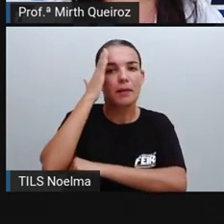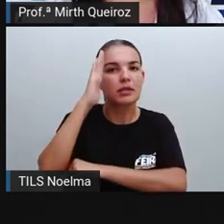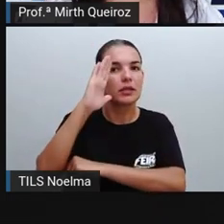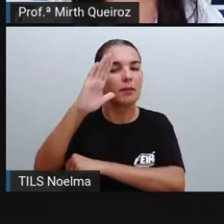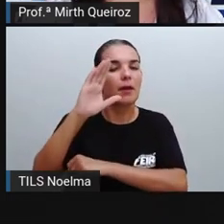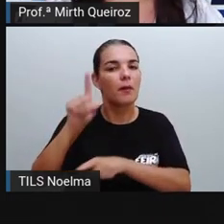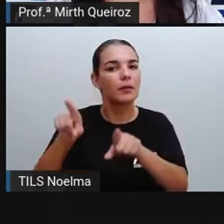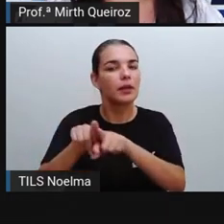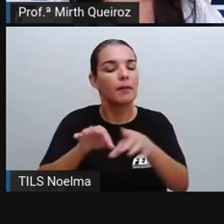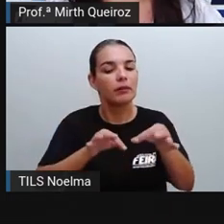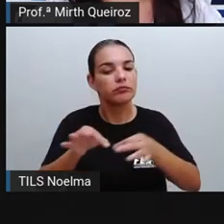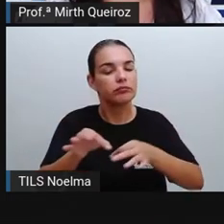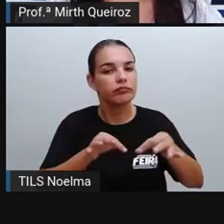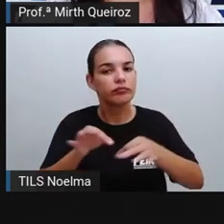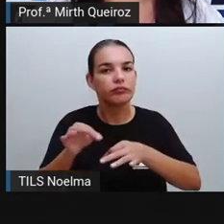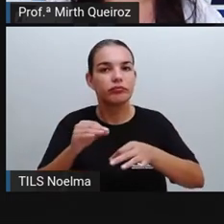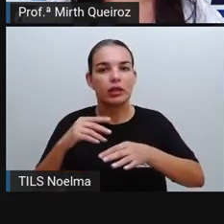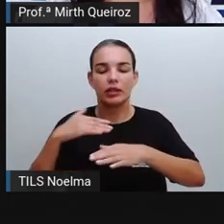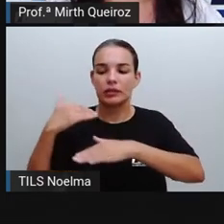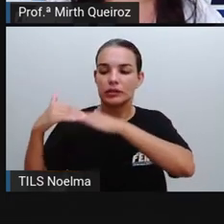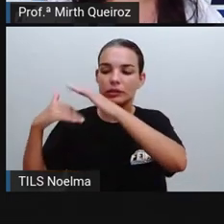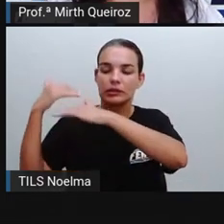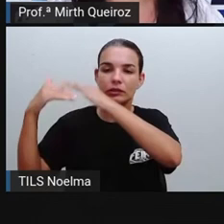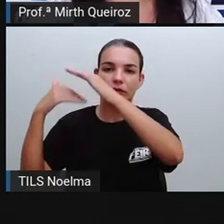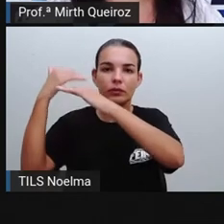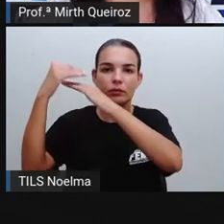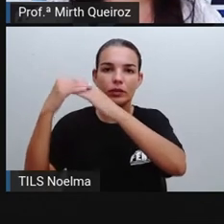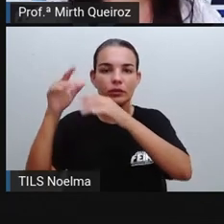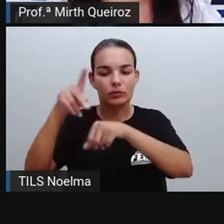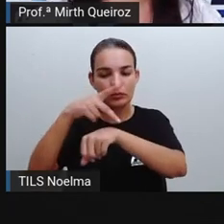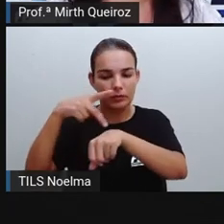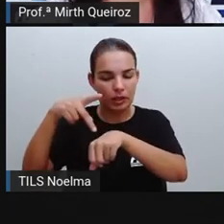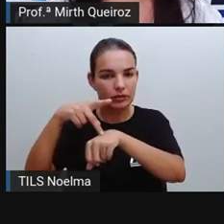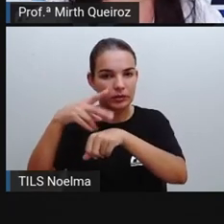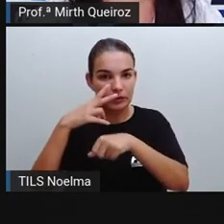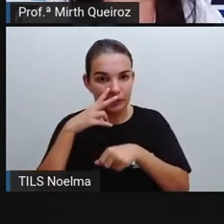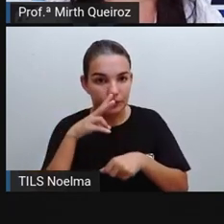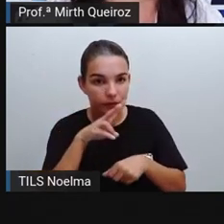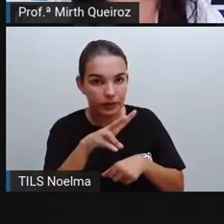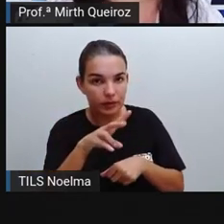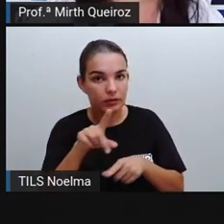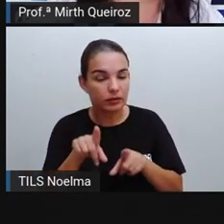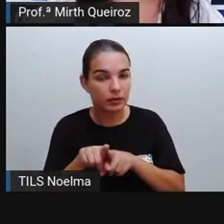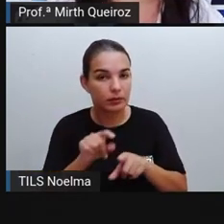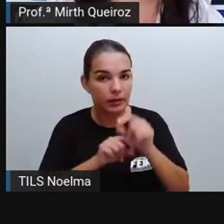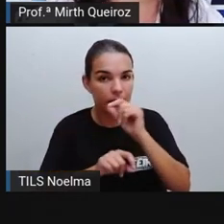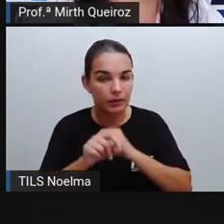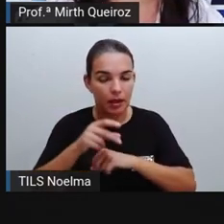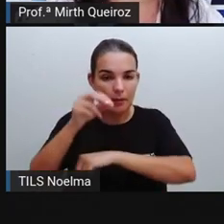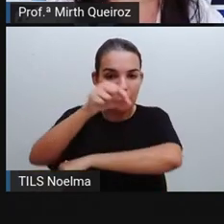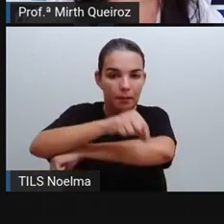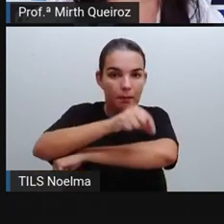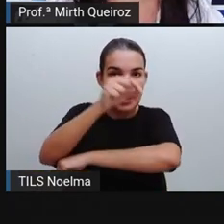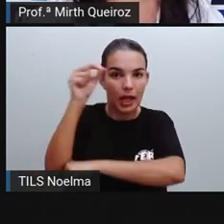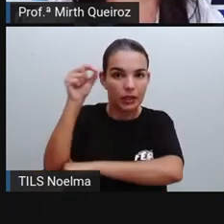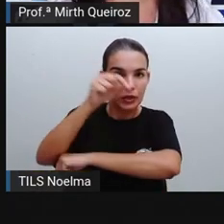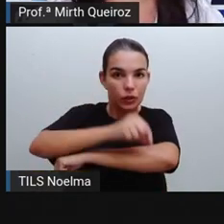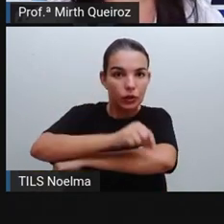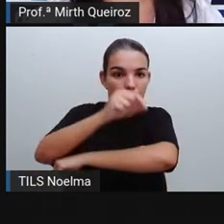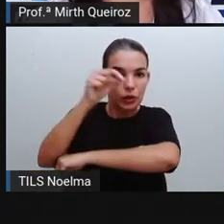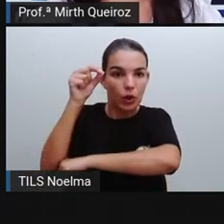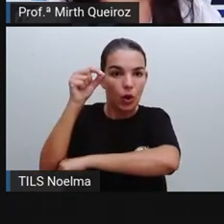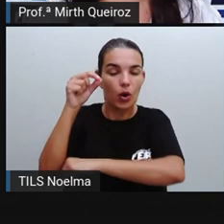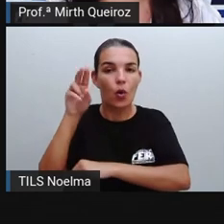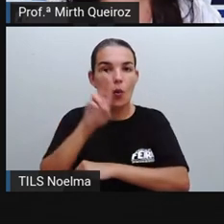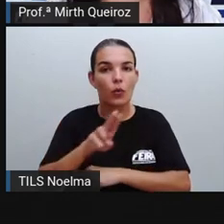estratégica para o desenvolvimento da maioria dos países. Como vocês viram ali, além do petróleo ser utilizado como